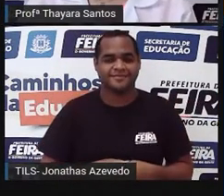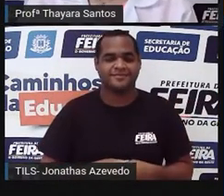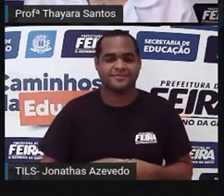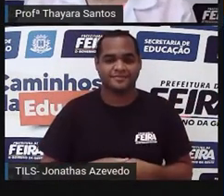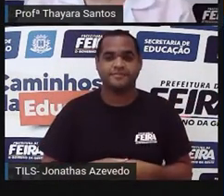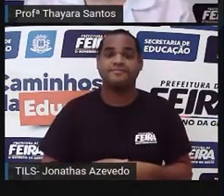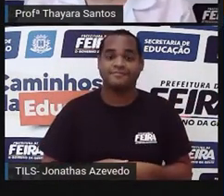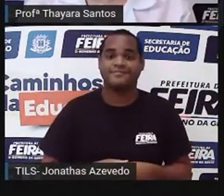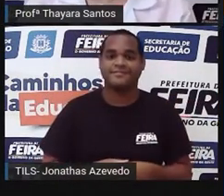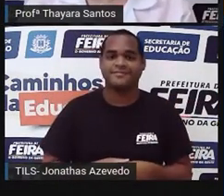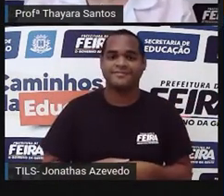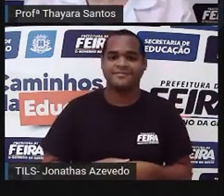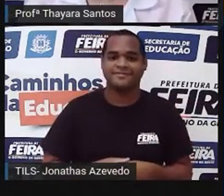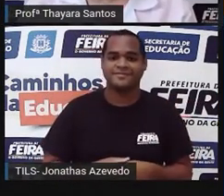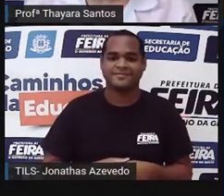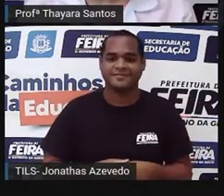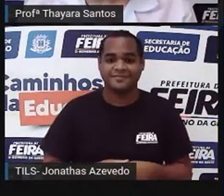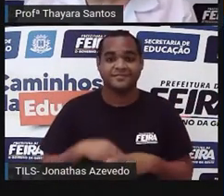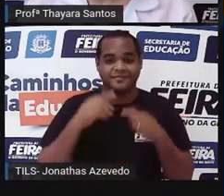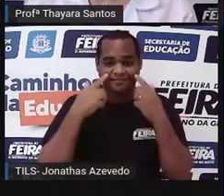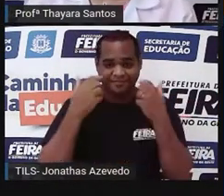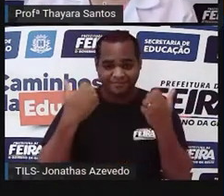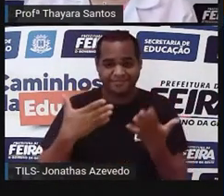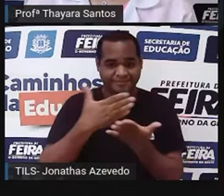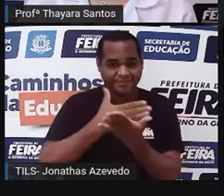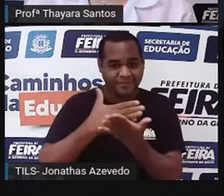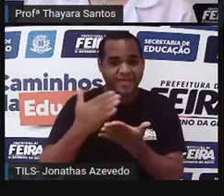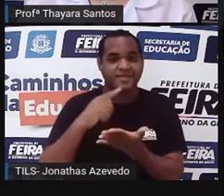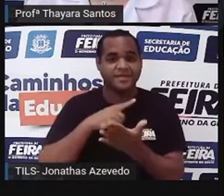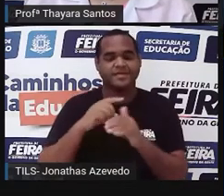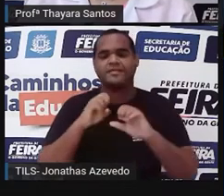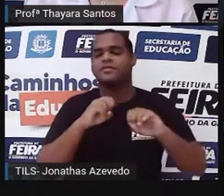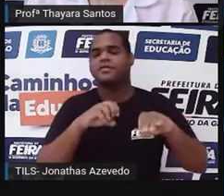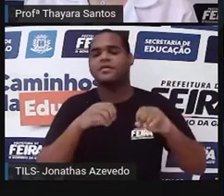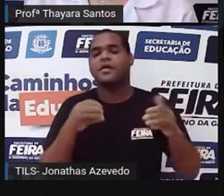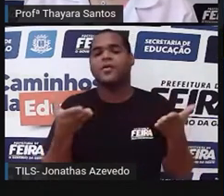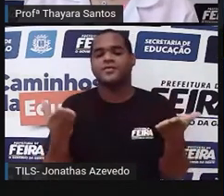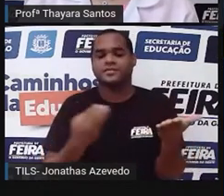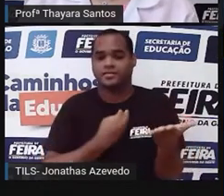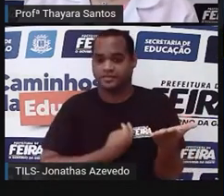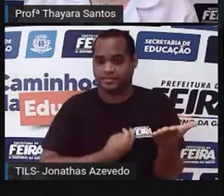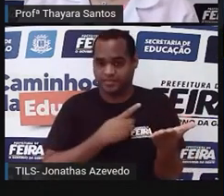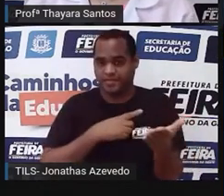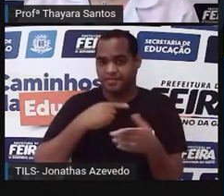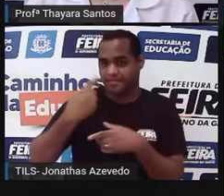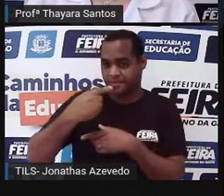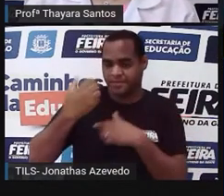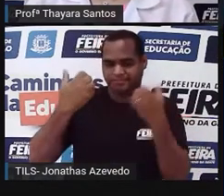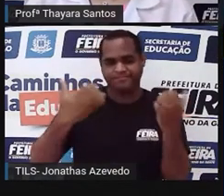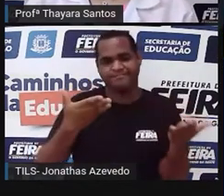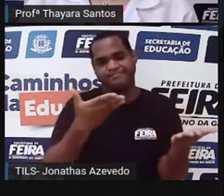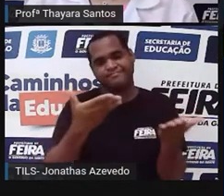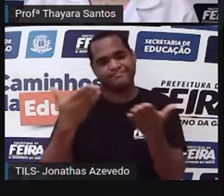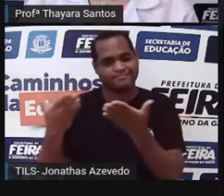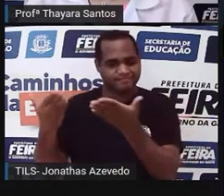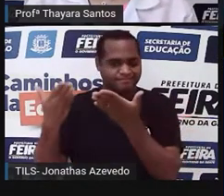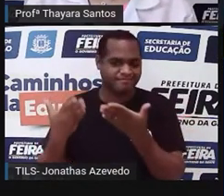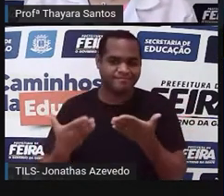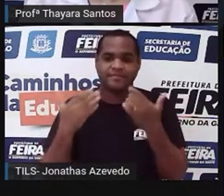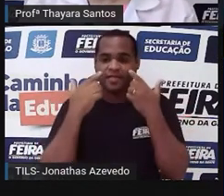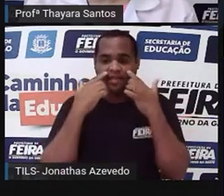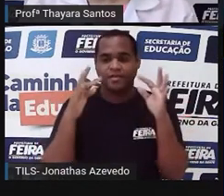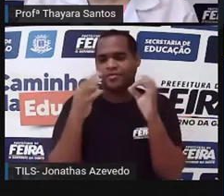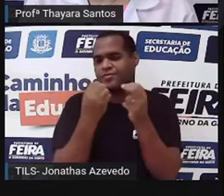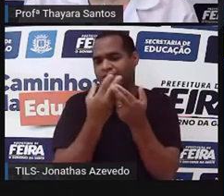Então vamos lá iniciar a nossa aula de hoje. Primeiro do que tudo, sejam todos vocês que estão aí do outro lado